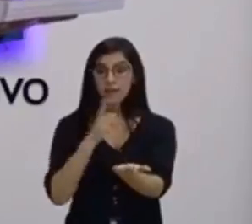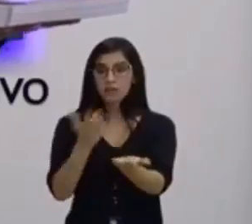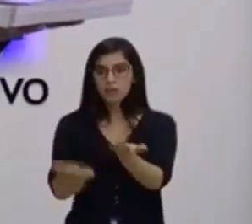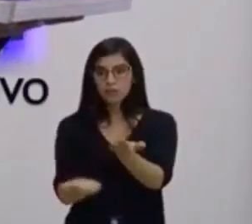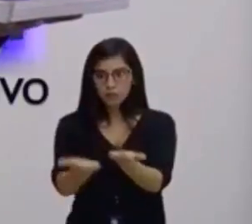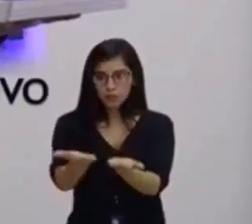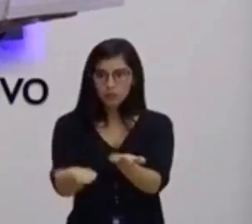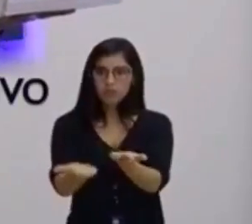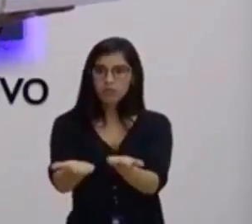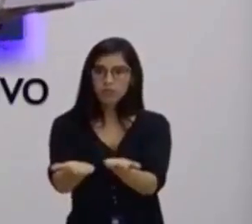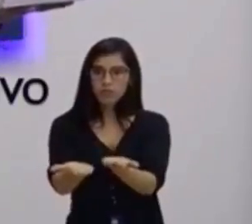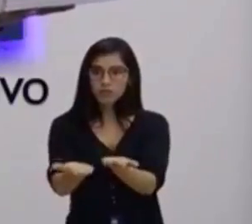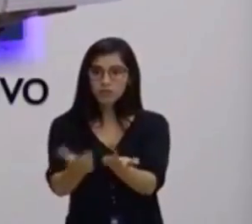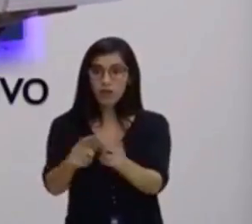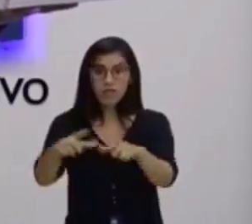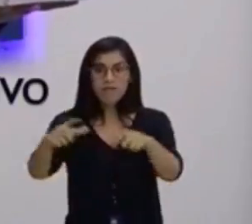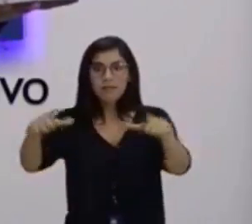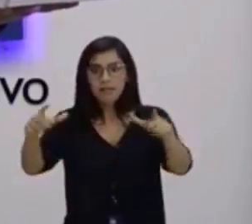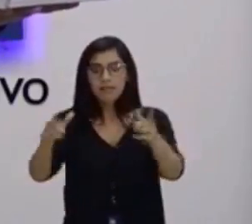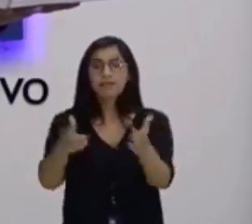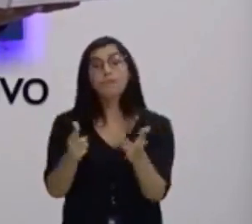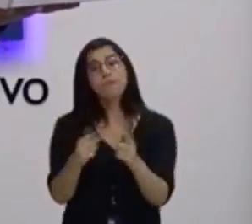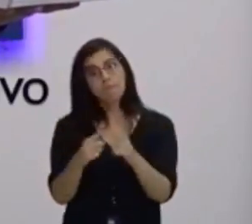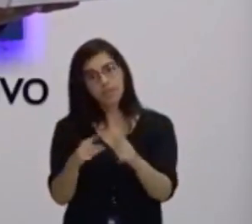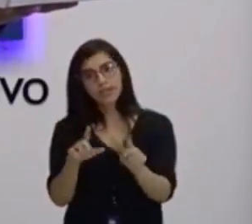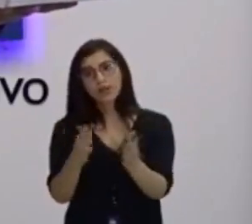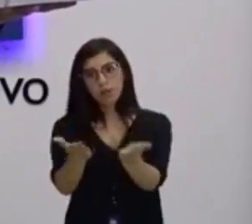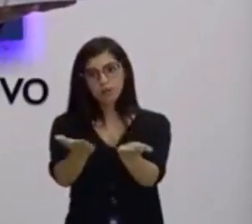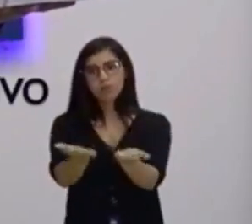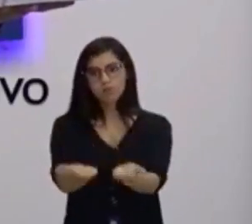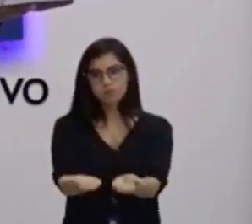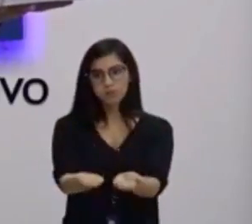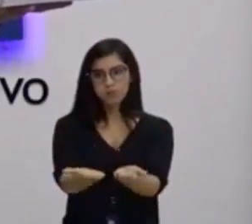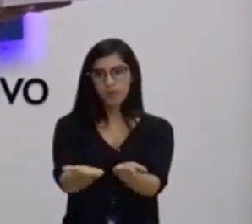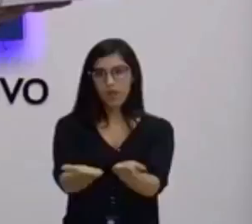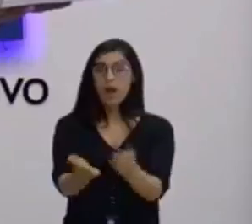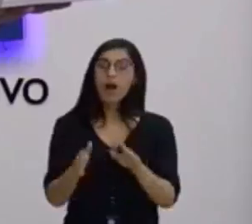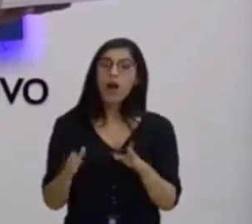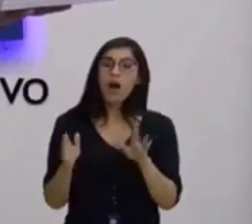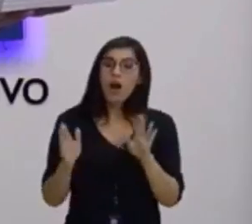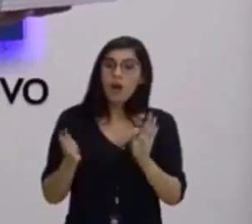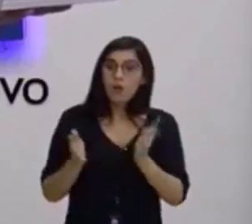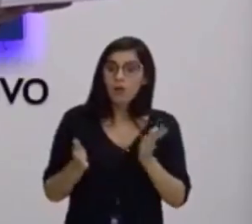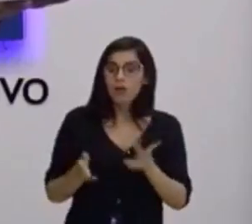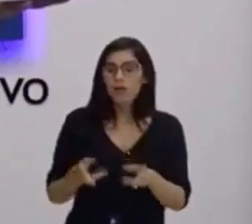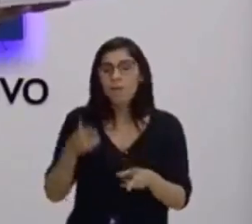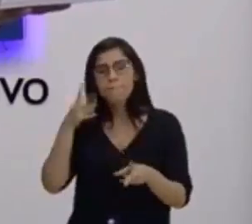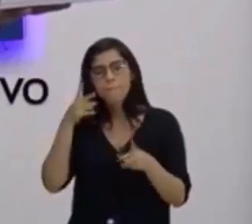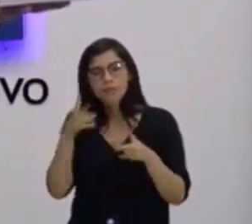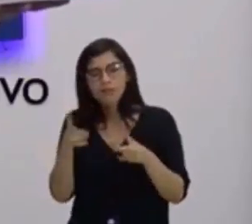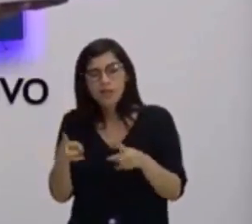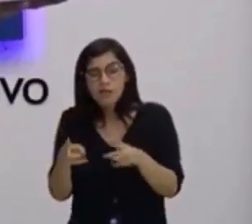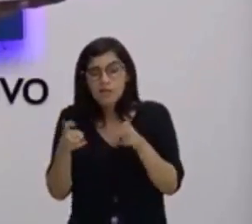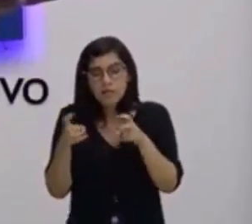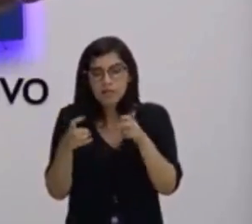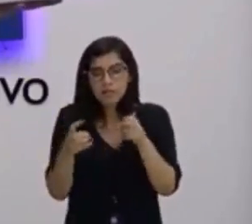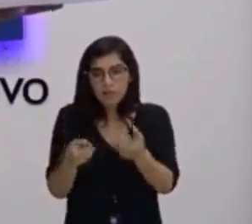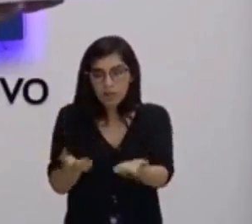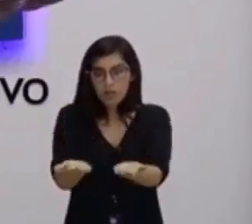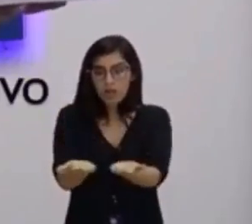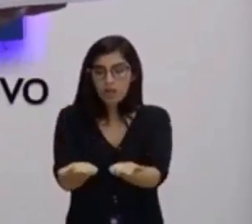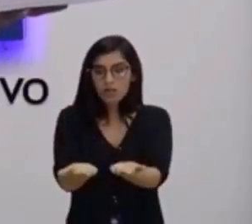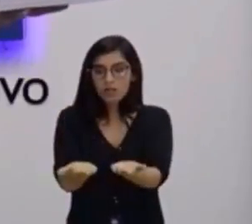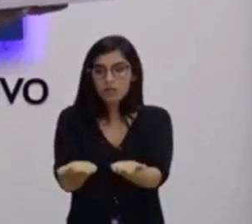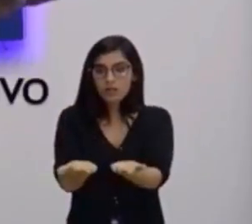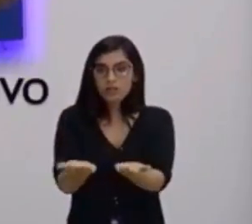Mas é um peso. Tá? Começa a analisar agora as suas atividades aí na sua localidade. Não